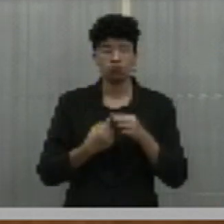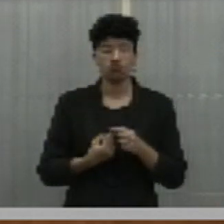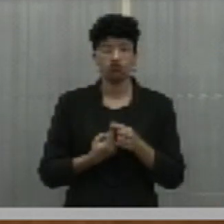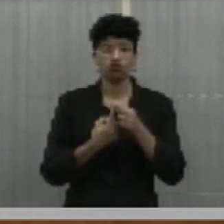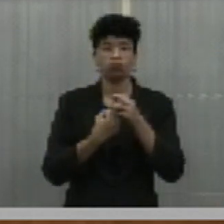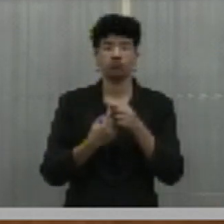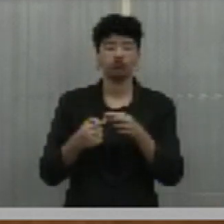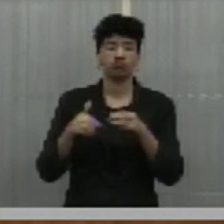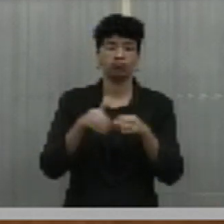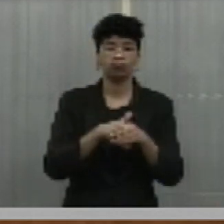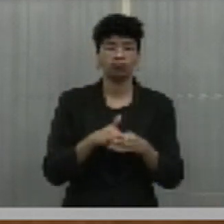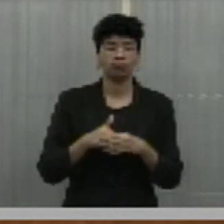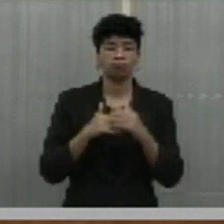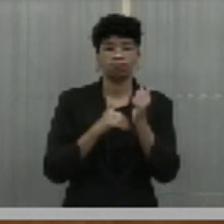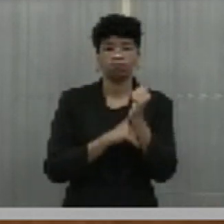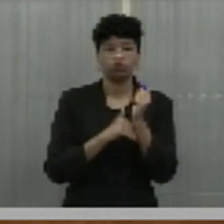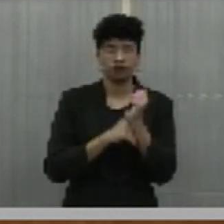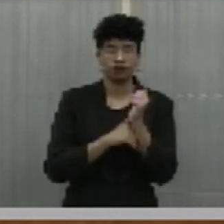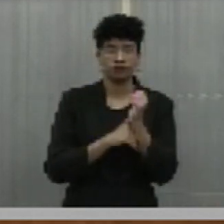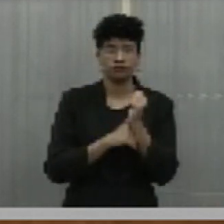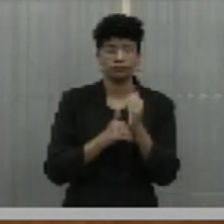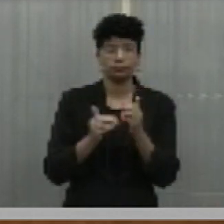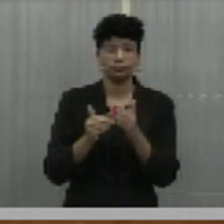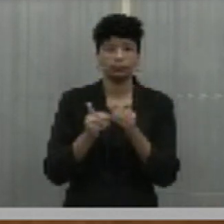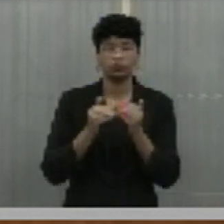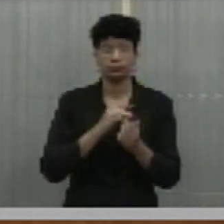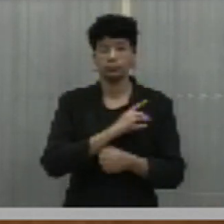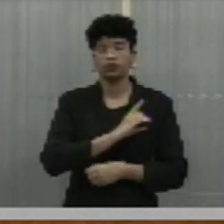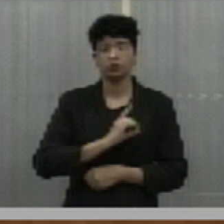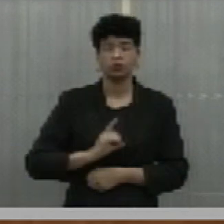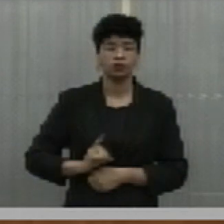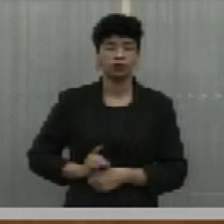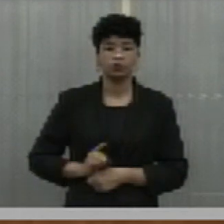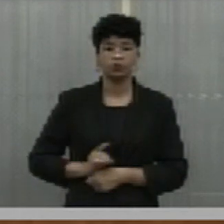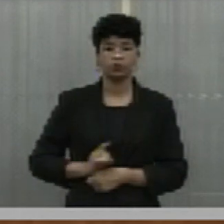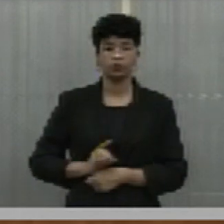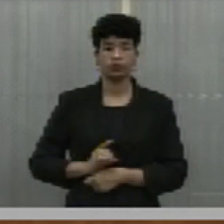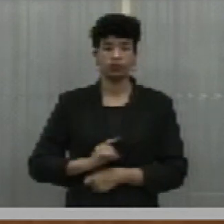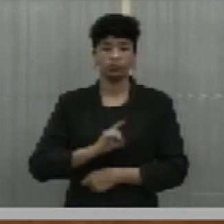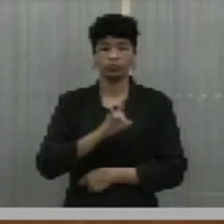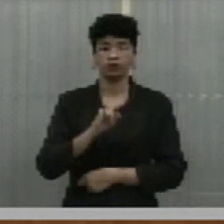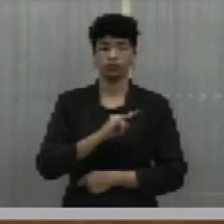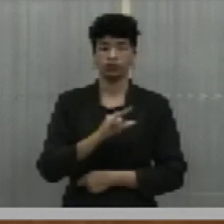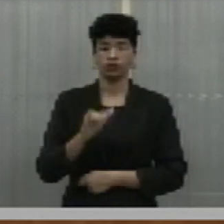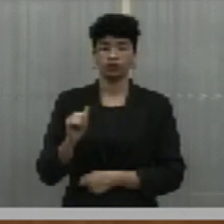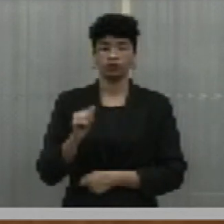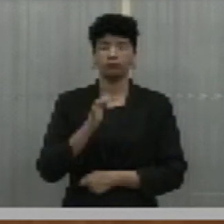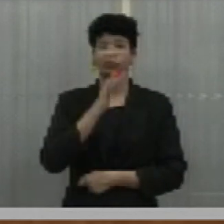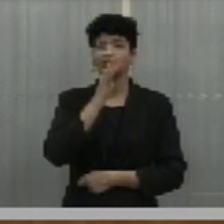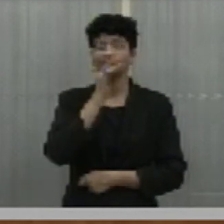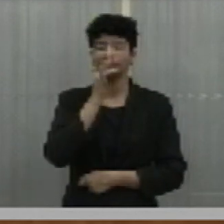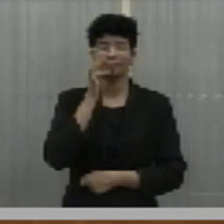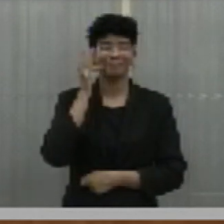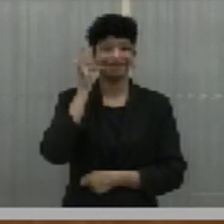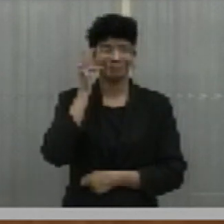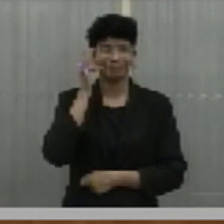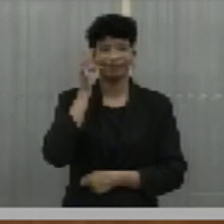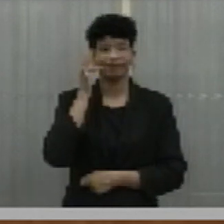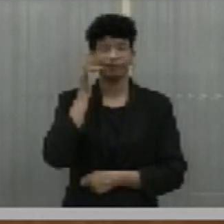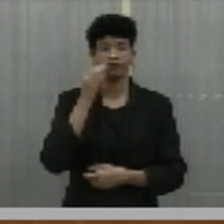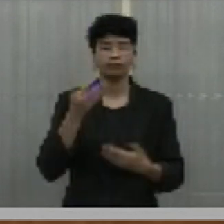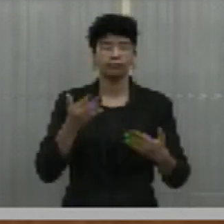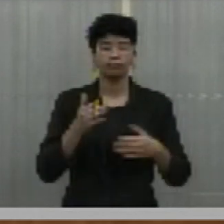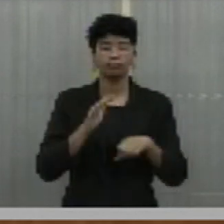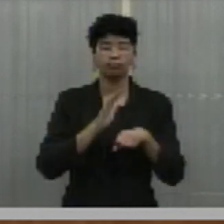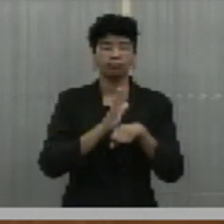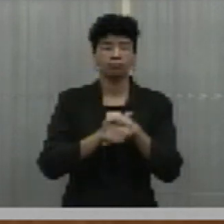e votação secreta. Solicito ao deputado Ziza Carvalho e Felipe Sampaio que realizem